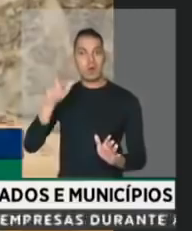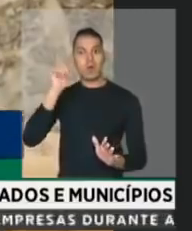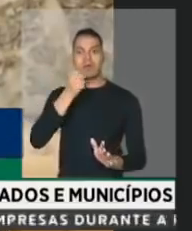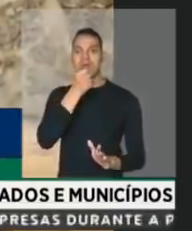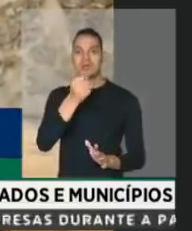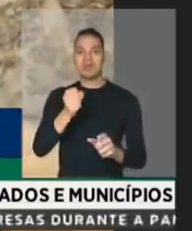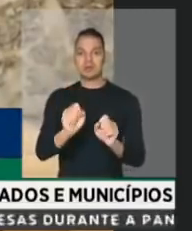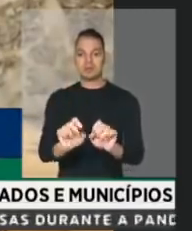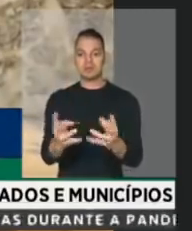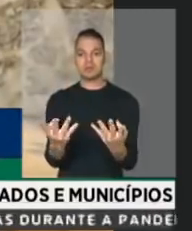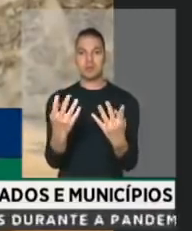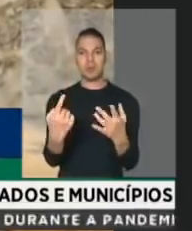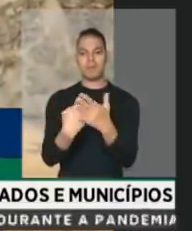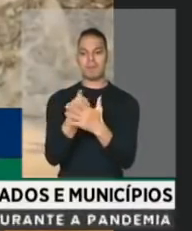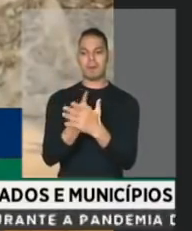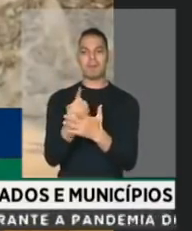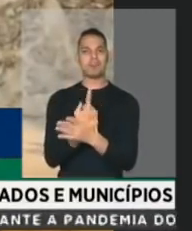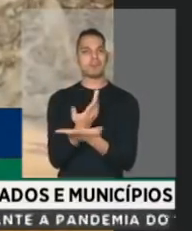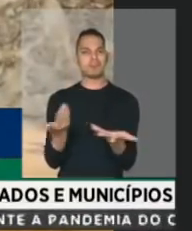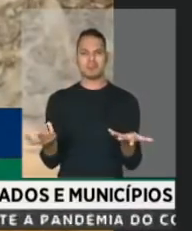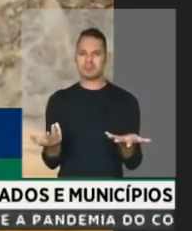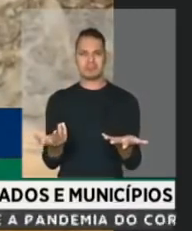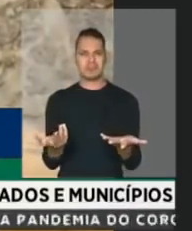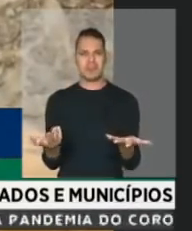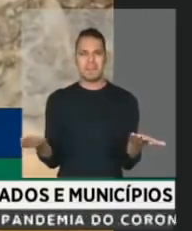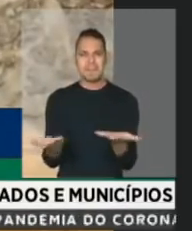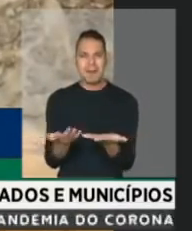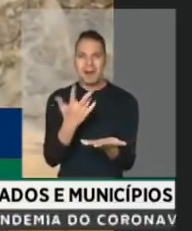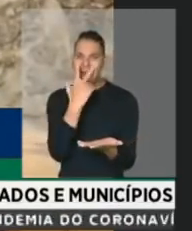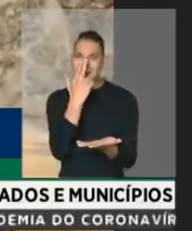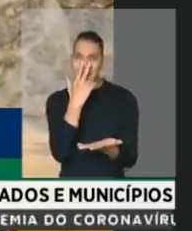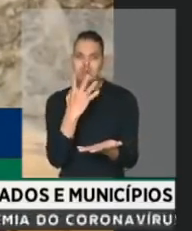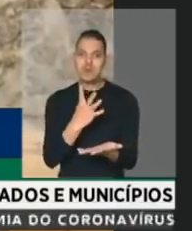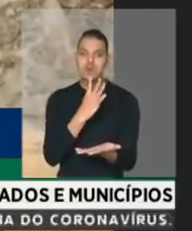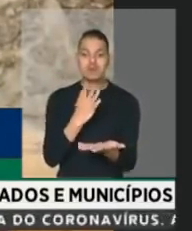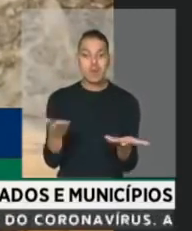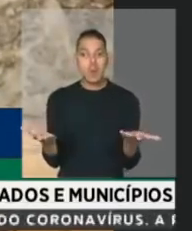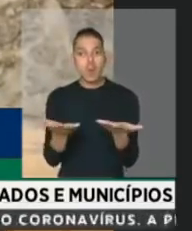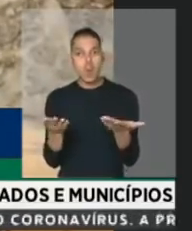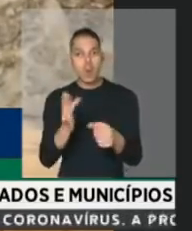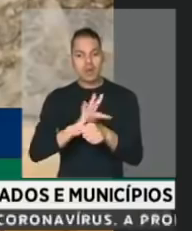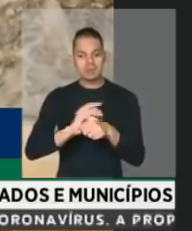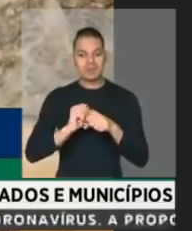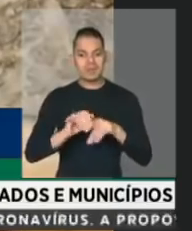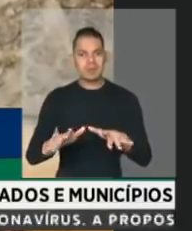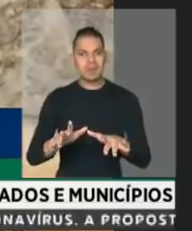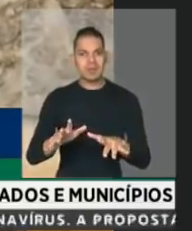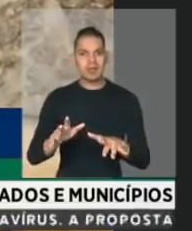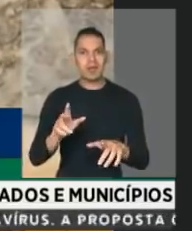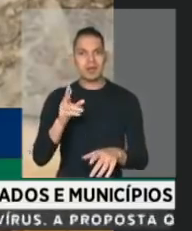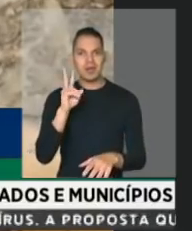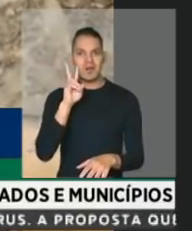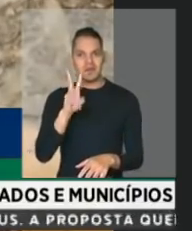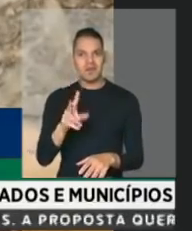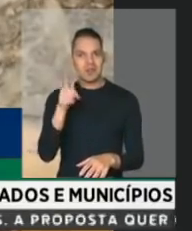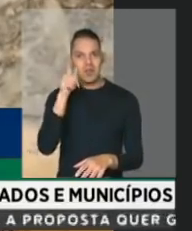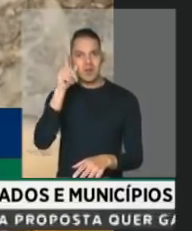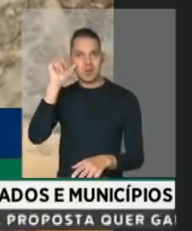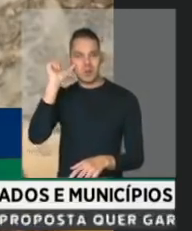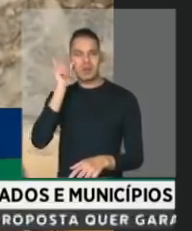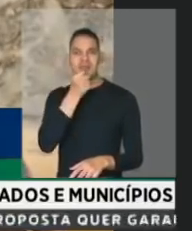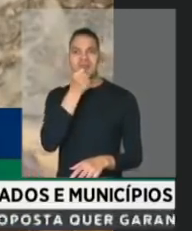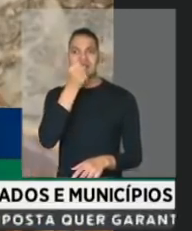não disse a que veio. Parece que nós estamos conhecendo a epidemia hoje, pelo que disse ontem, na própria coletiva.